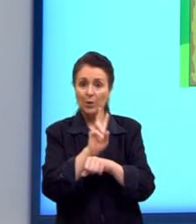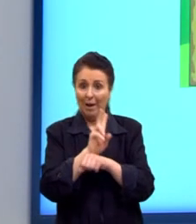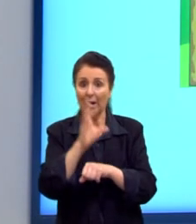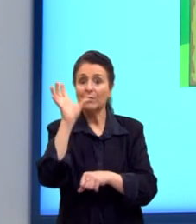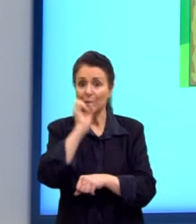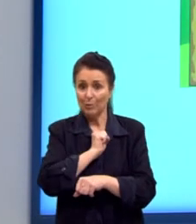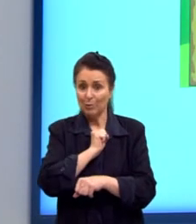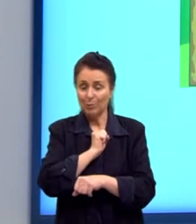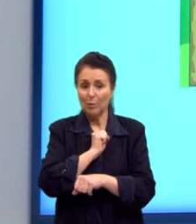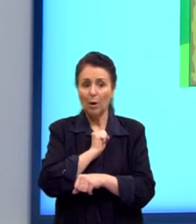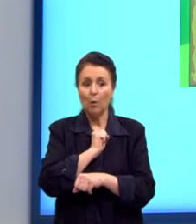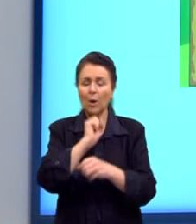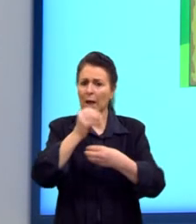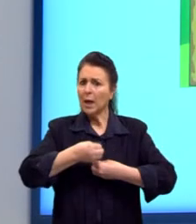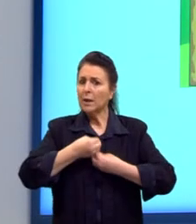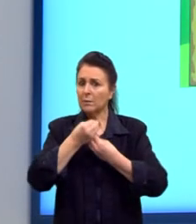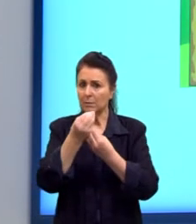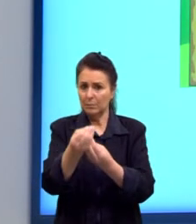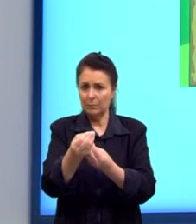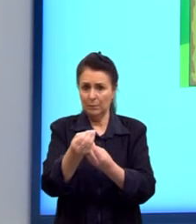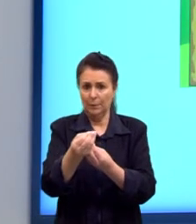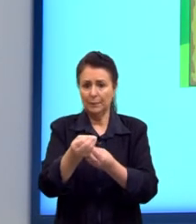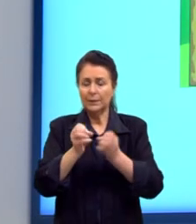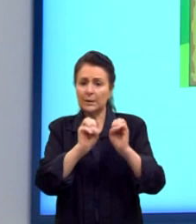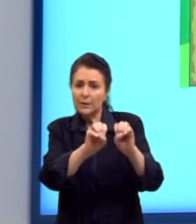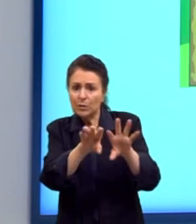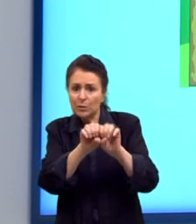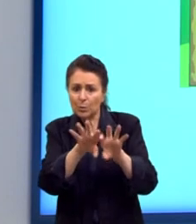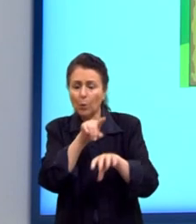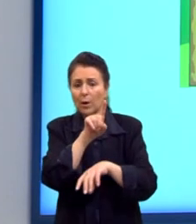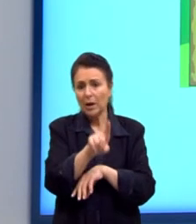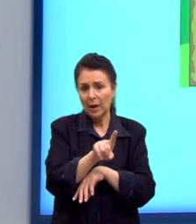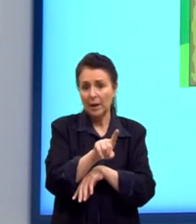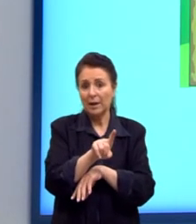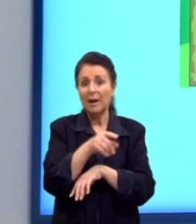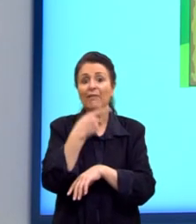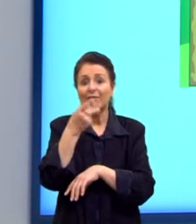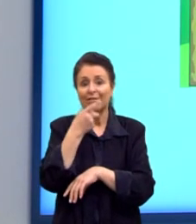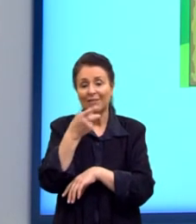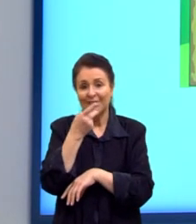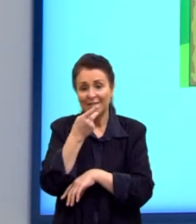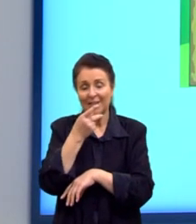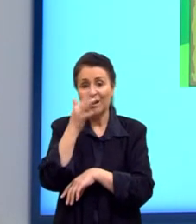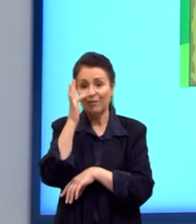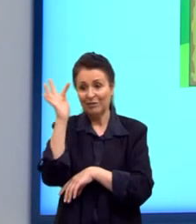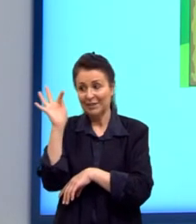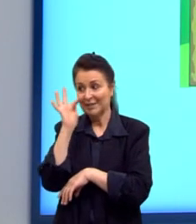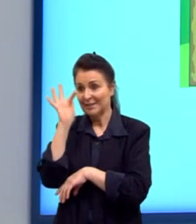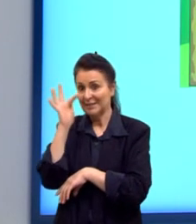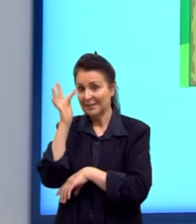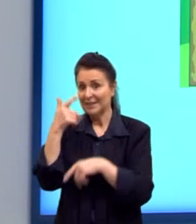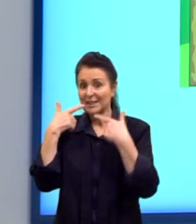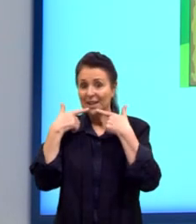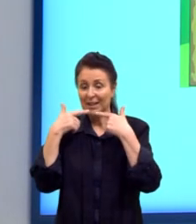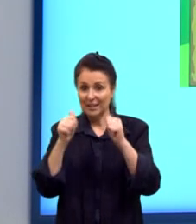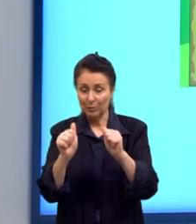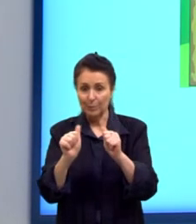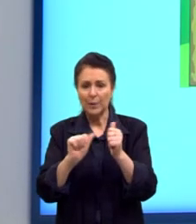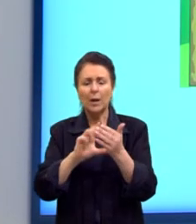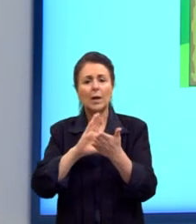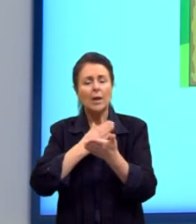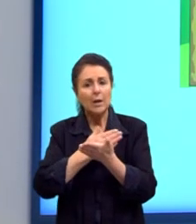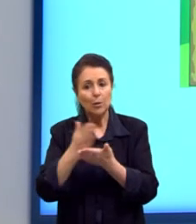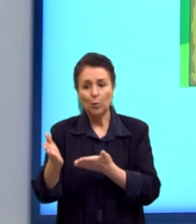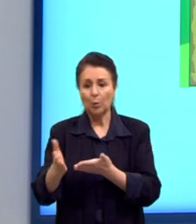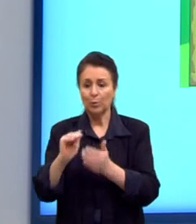pães, foi quem deu para ele as primeiras lições de francês. E olha que interessante. Ao se tornar adulto,